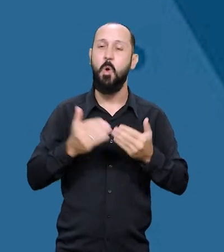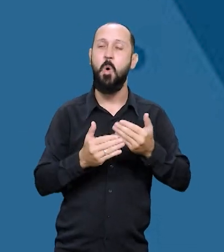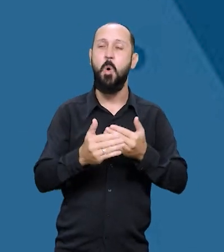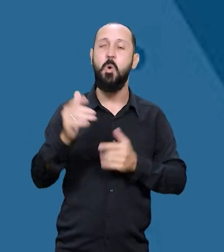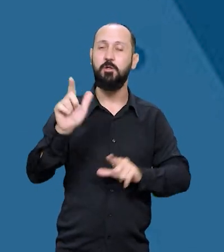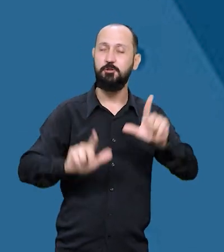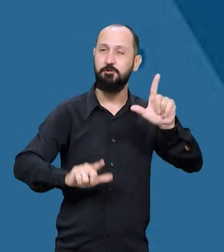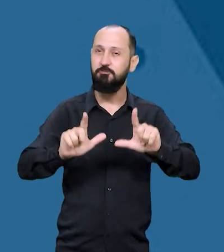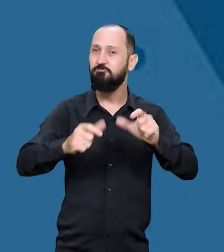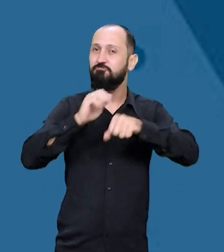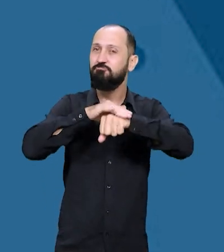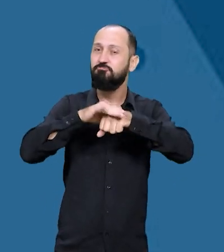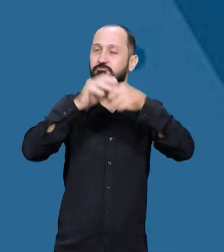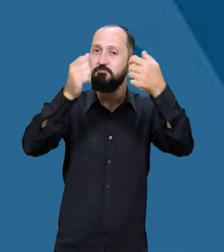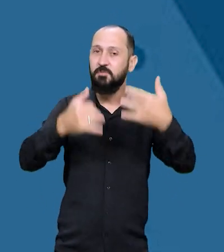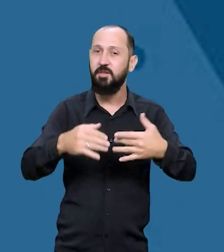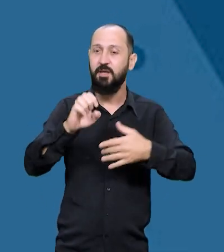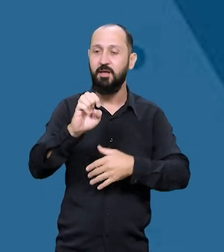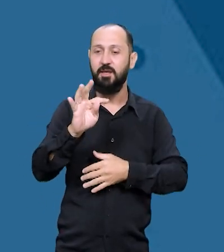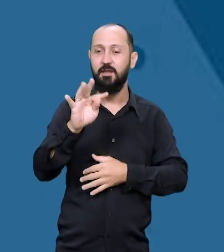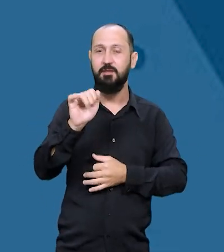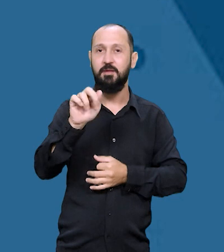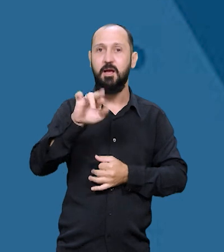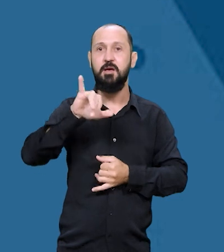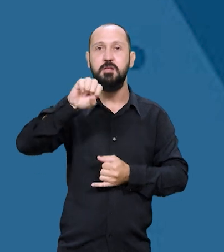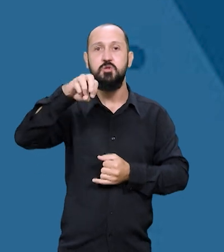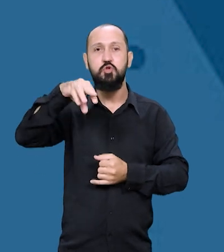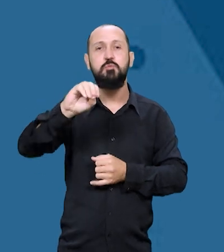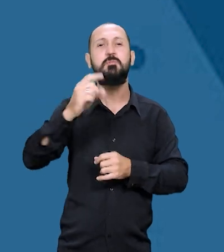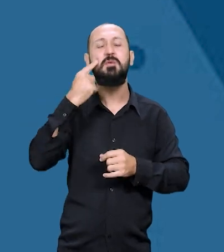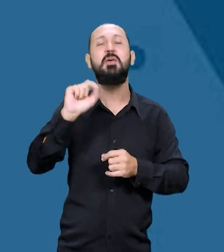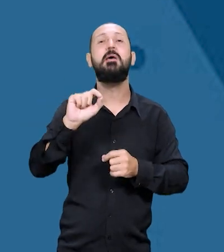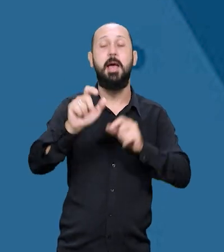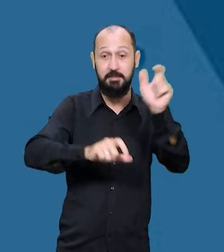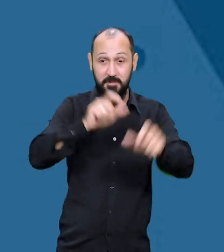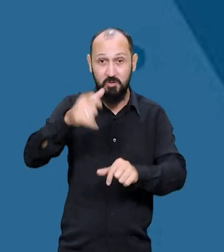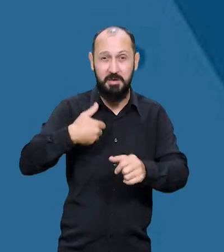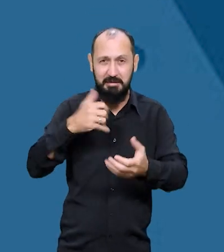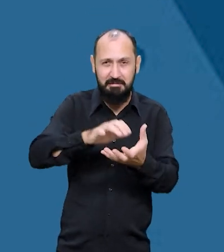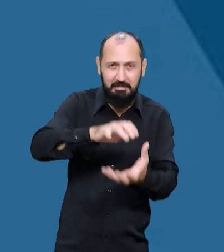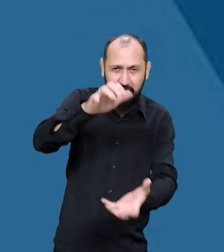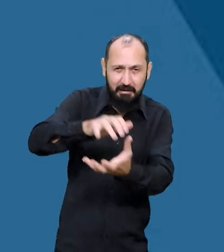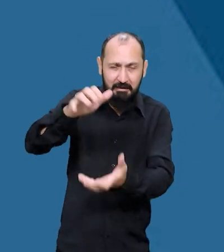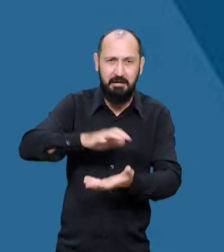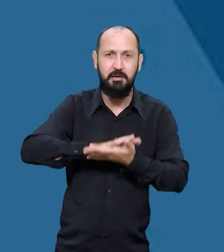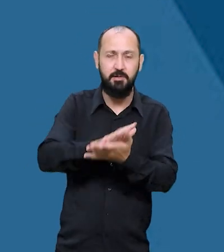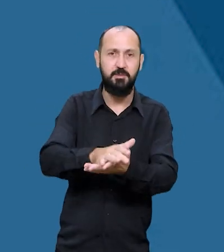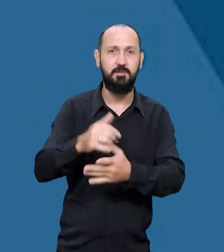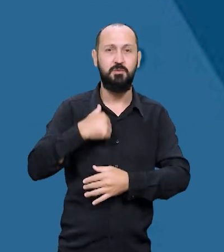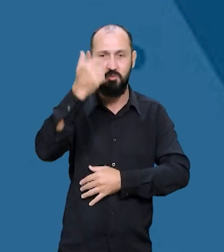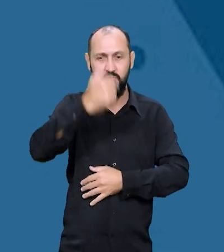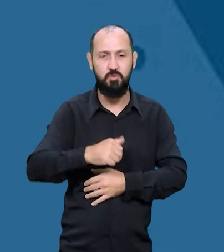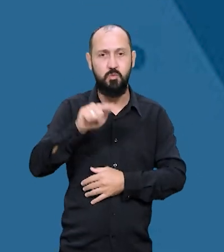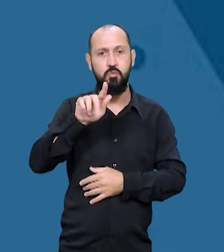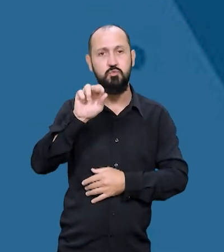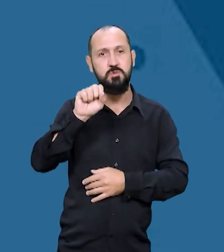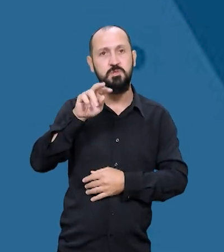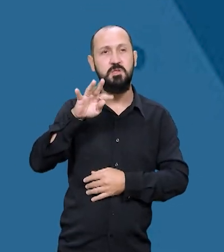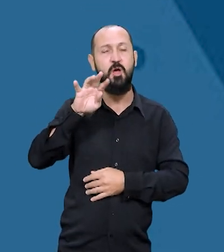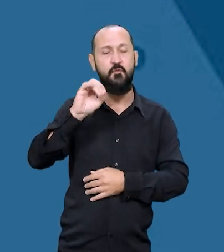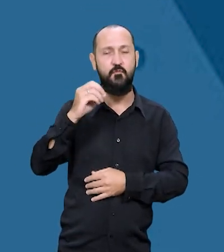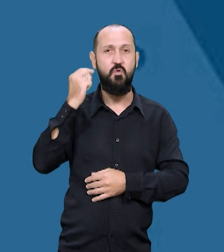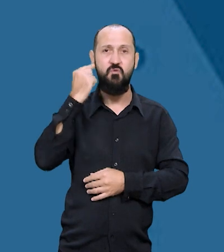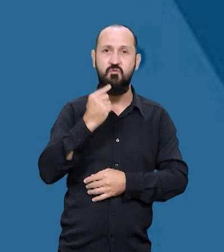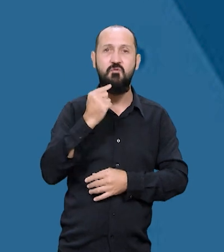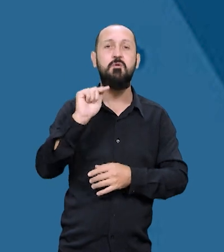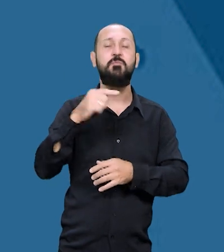Nesta edição, vamos falar sobre o etarismo, que é o preconceito por idades das pessoas. Eu sou Gustavo Fax e você